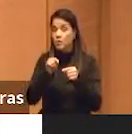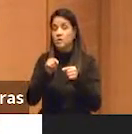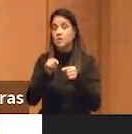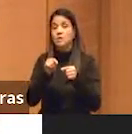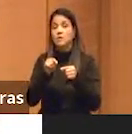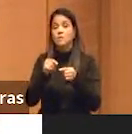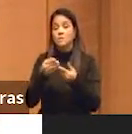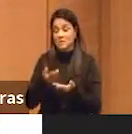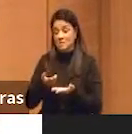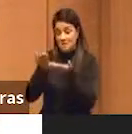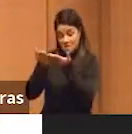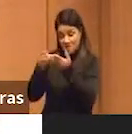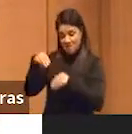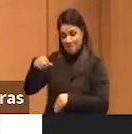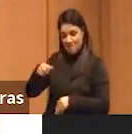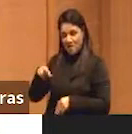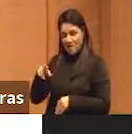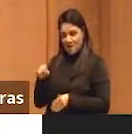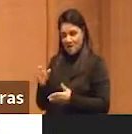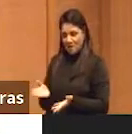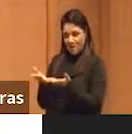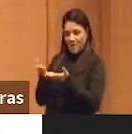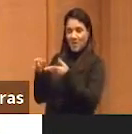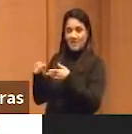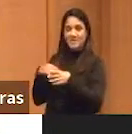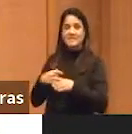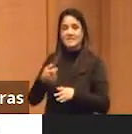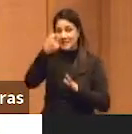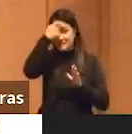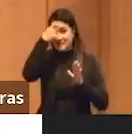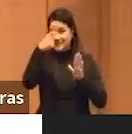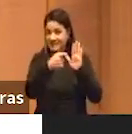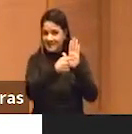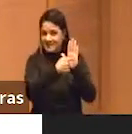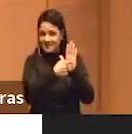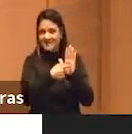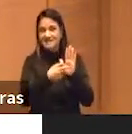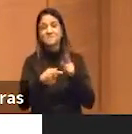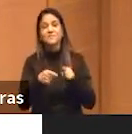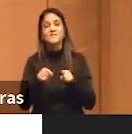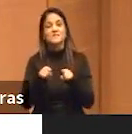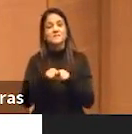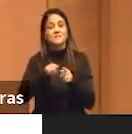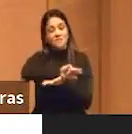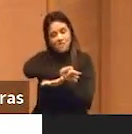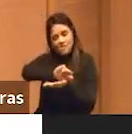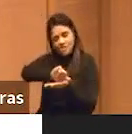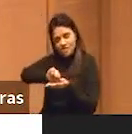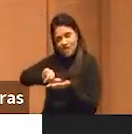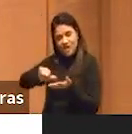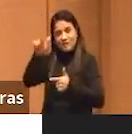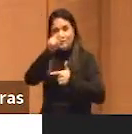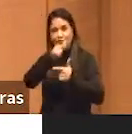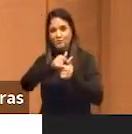para a Mariana, chegando na internet das coisas, na inteligência artificial, em todas essas questões que